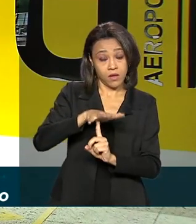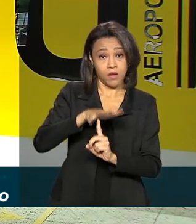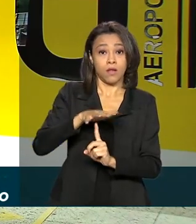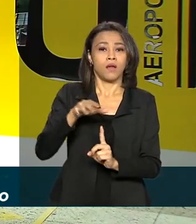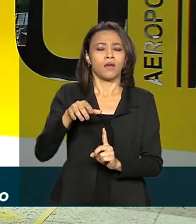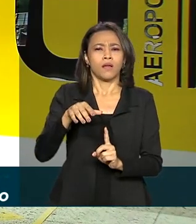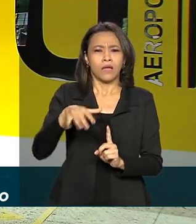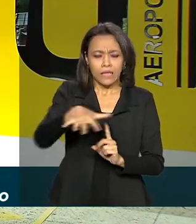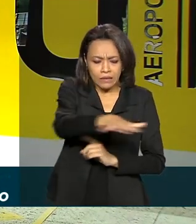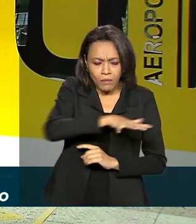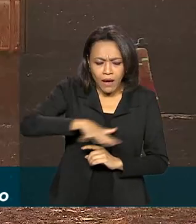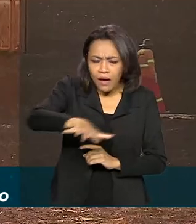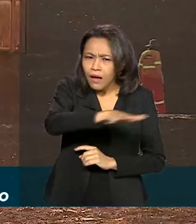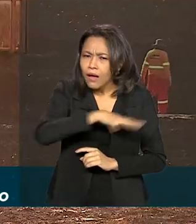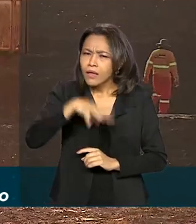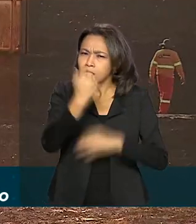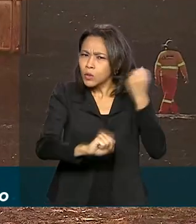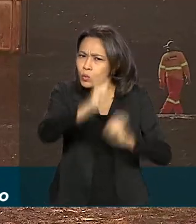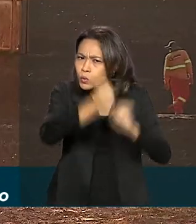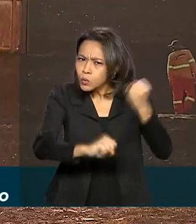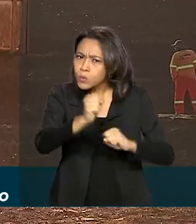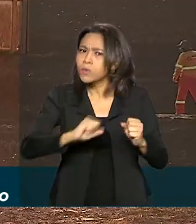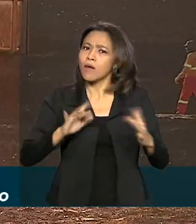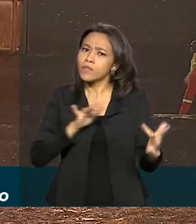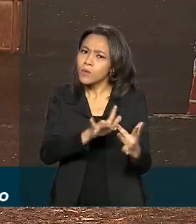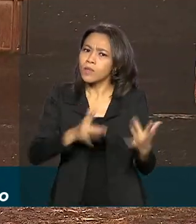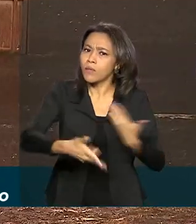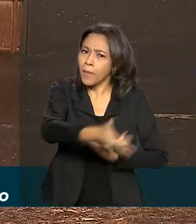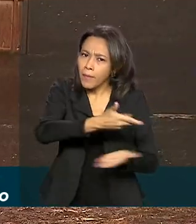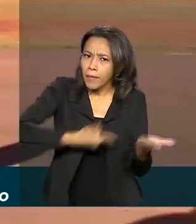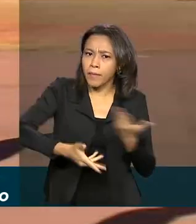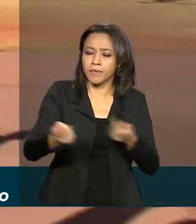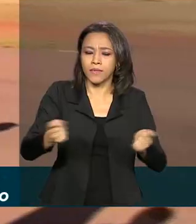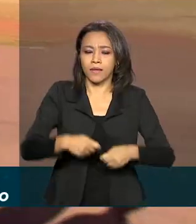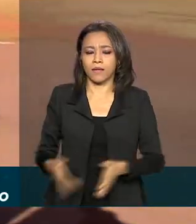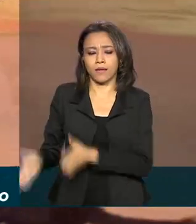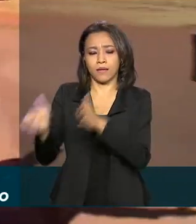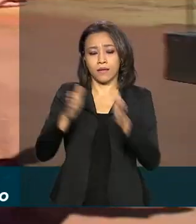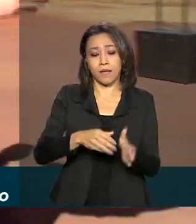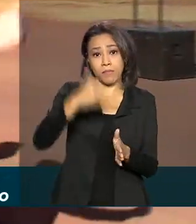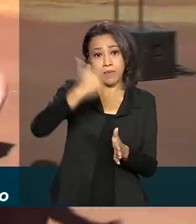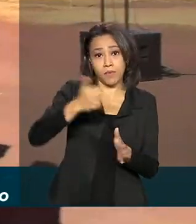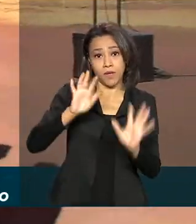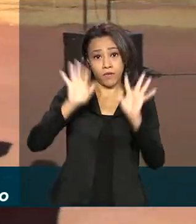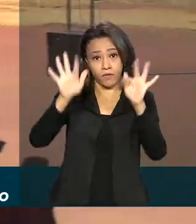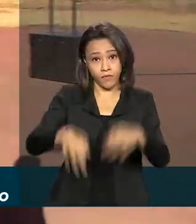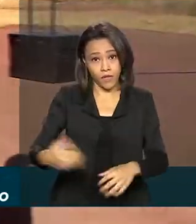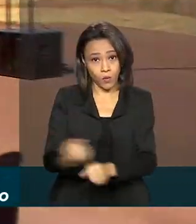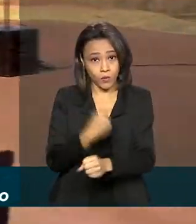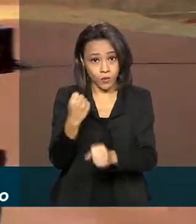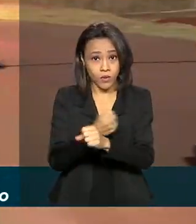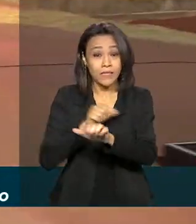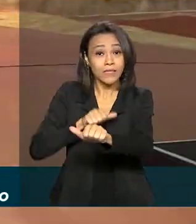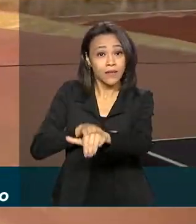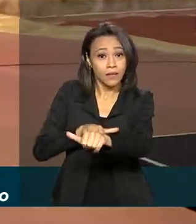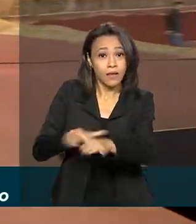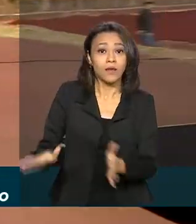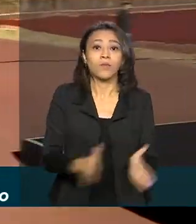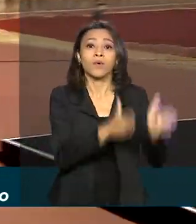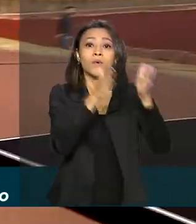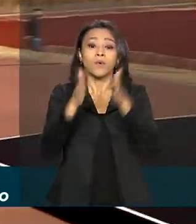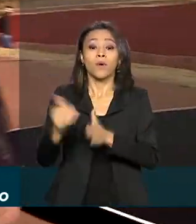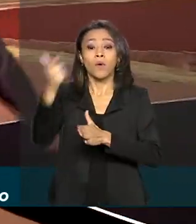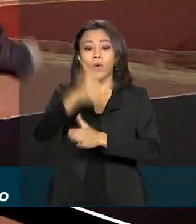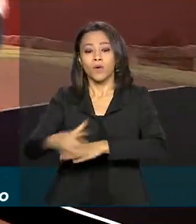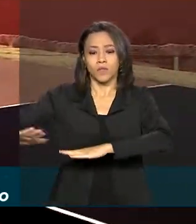região muito industrializada. A primeira parte das obras deve ser concluída em setembro. Já a ampliação da pista de